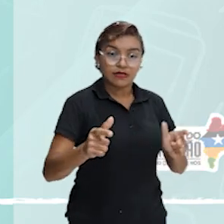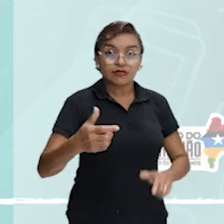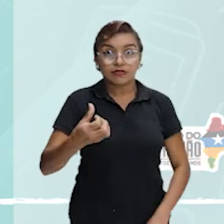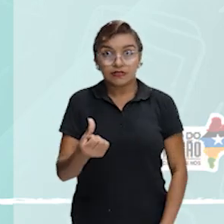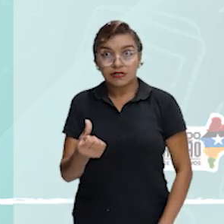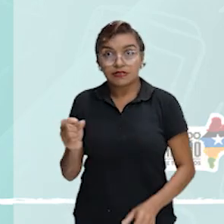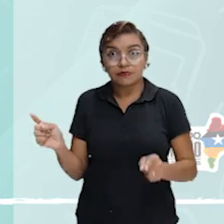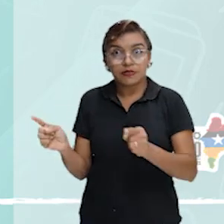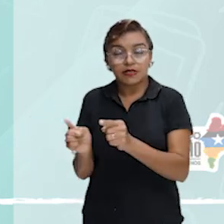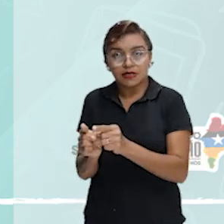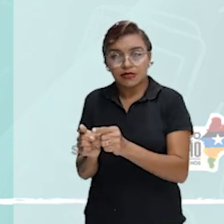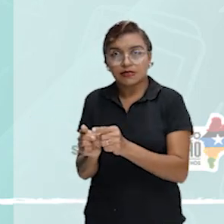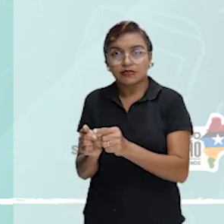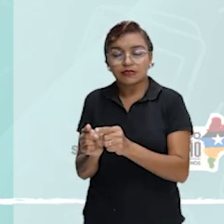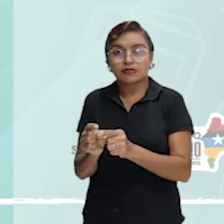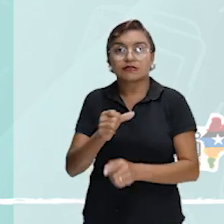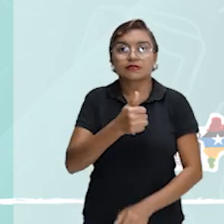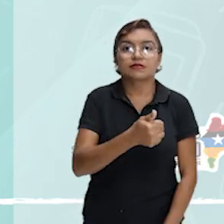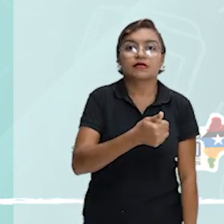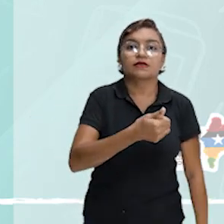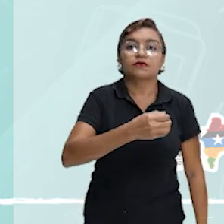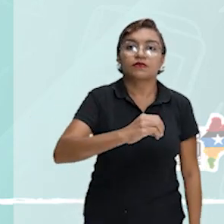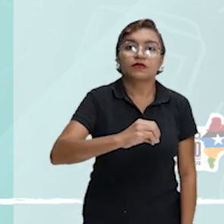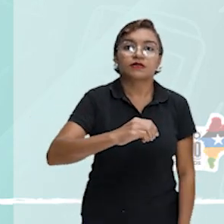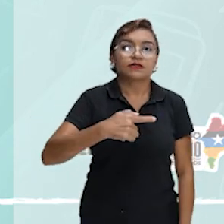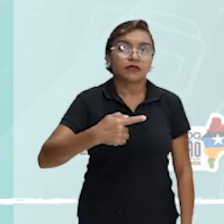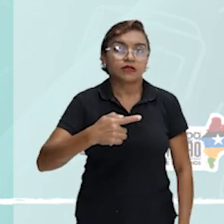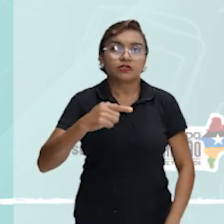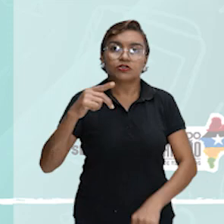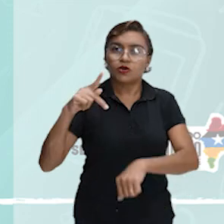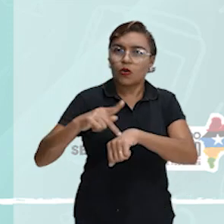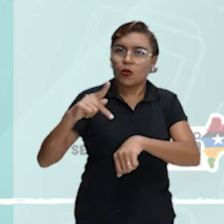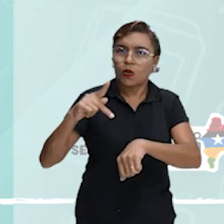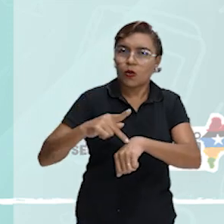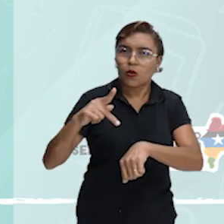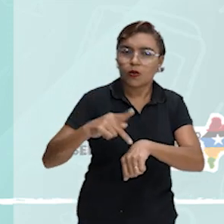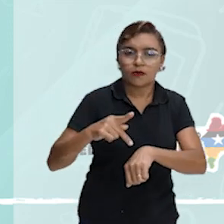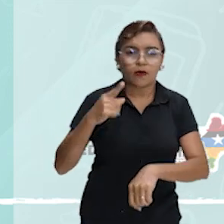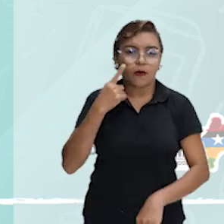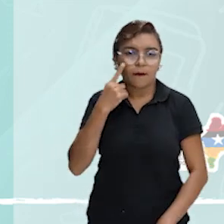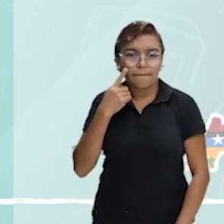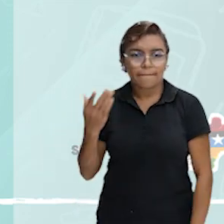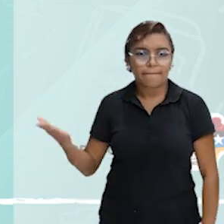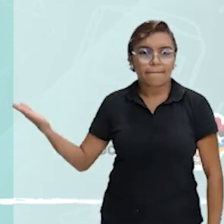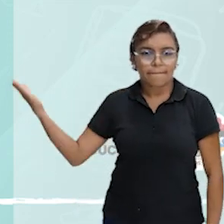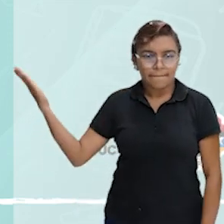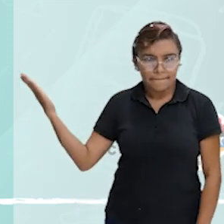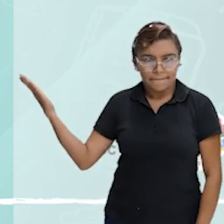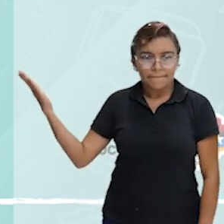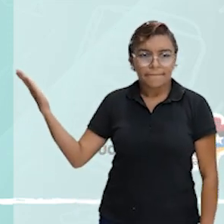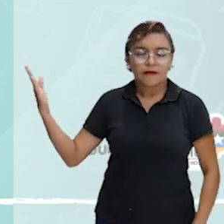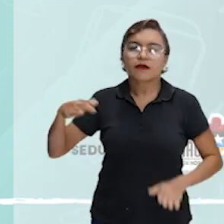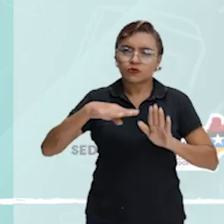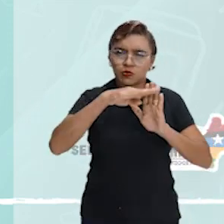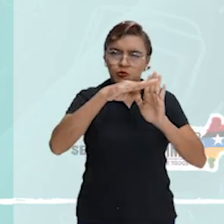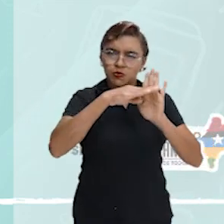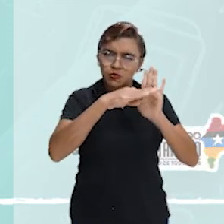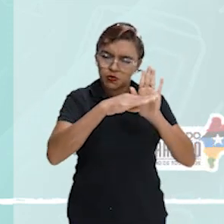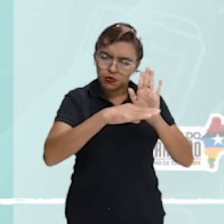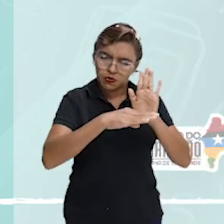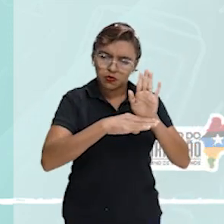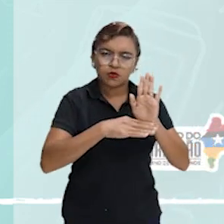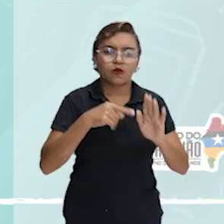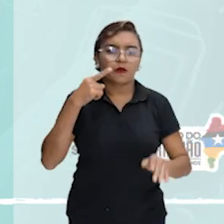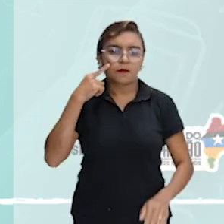107 rochas das quais eu tenho. A Isla Isapela, Isla de Santa